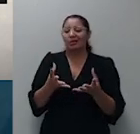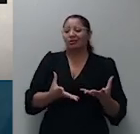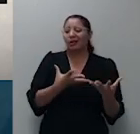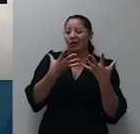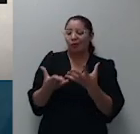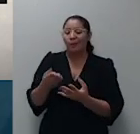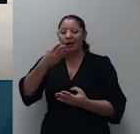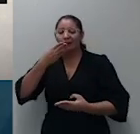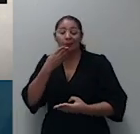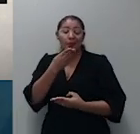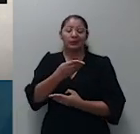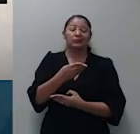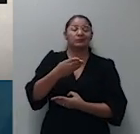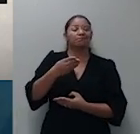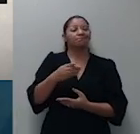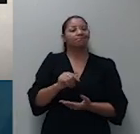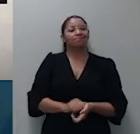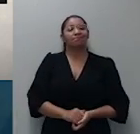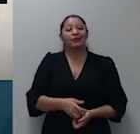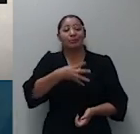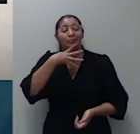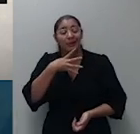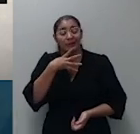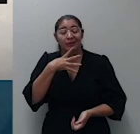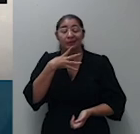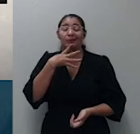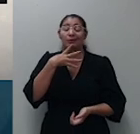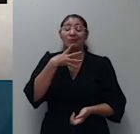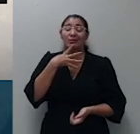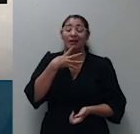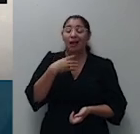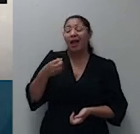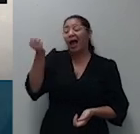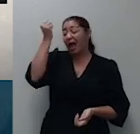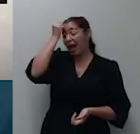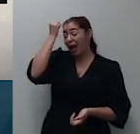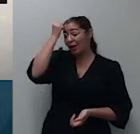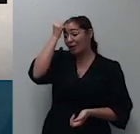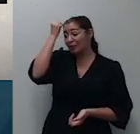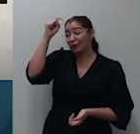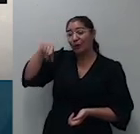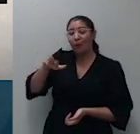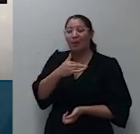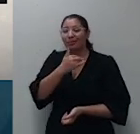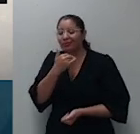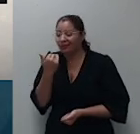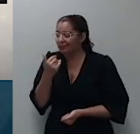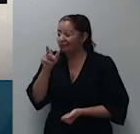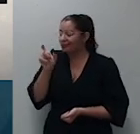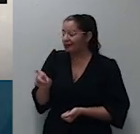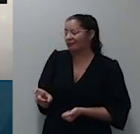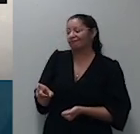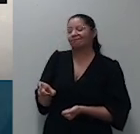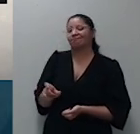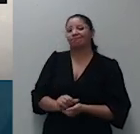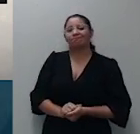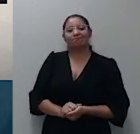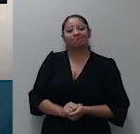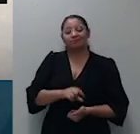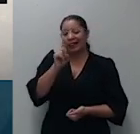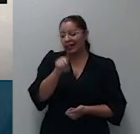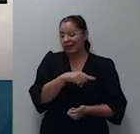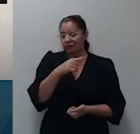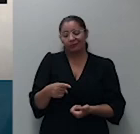para reconhecer a culpa exclusiva do falecido pelo acidente negando provimento à apelação